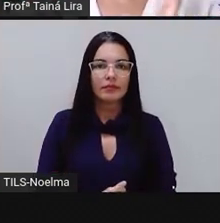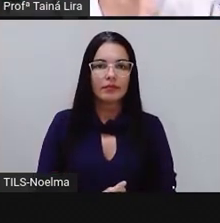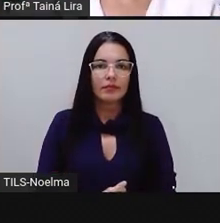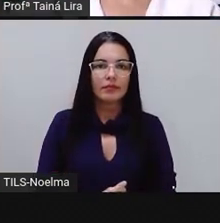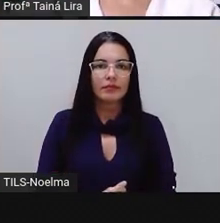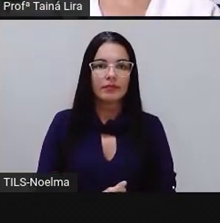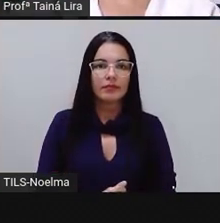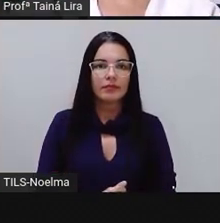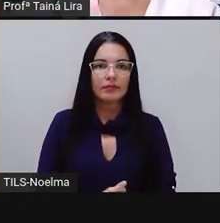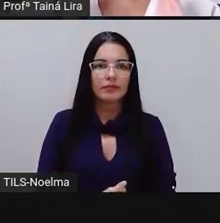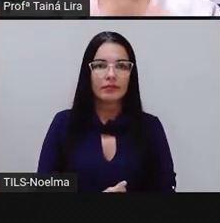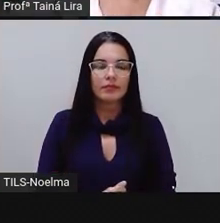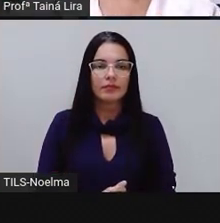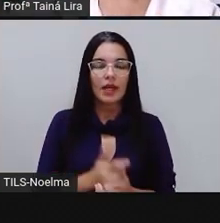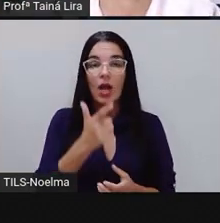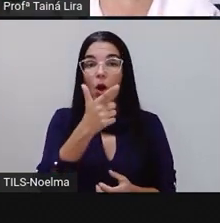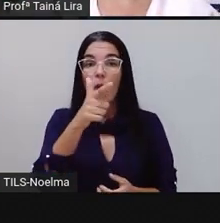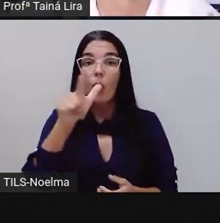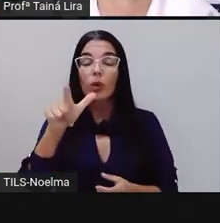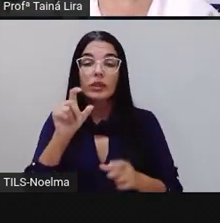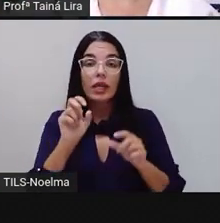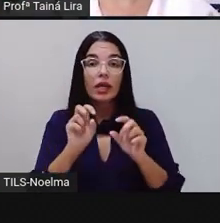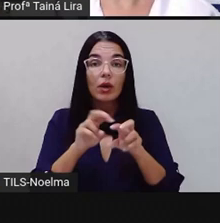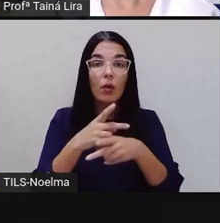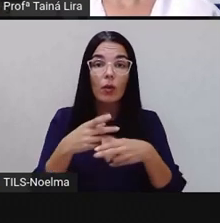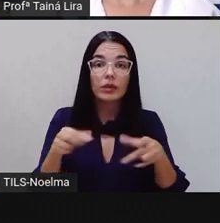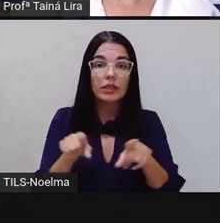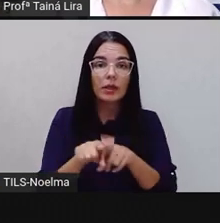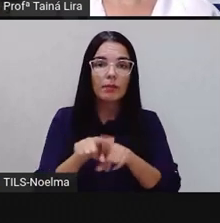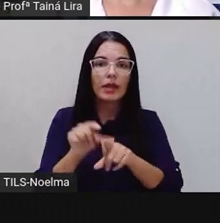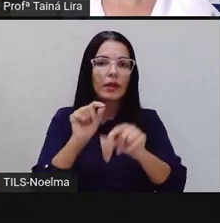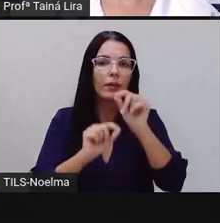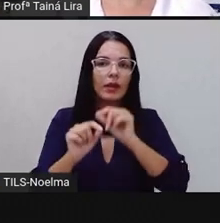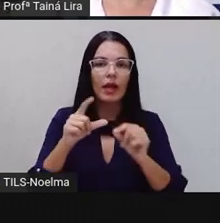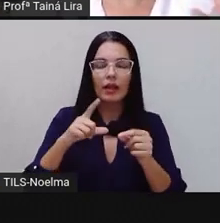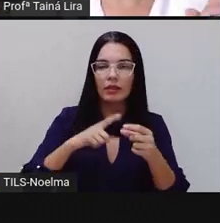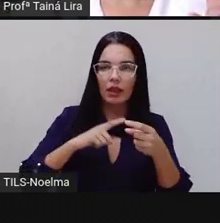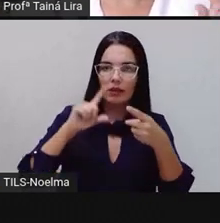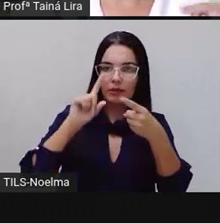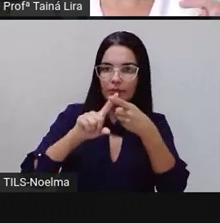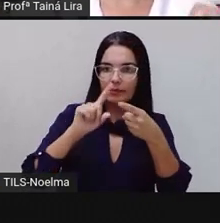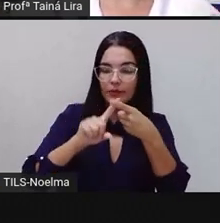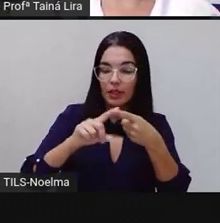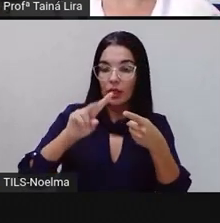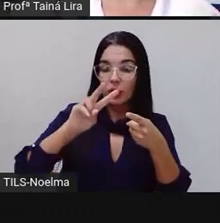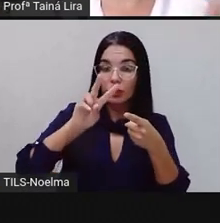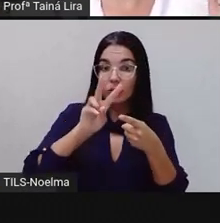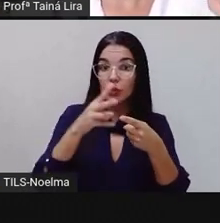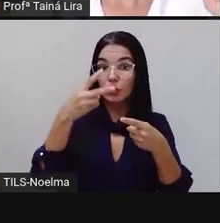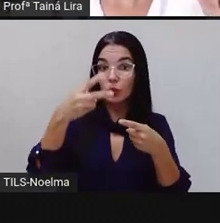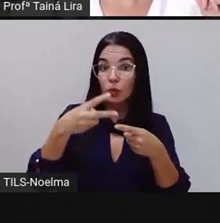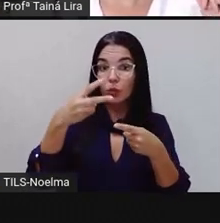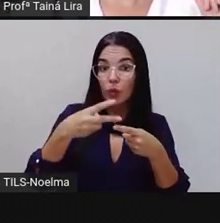aqui que eu quero chamar a atenção do segundo ano é o seguinte, ó. Eu tenho aqui duas medidas diferentes.